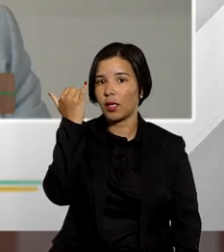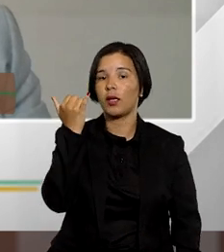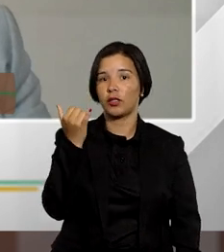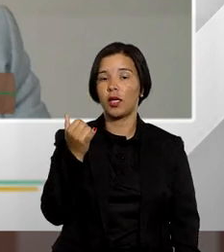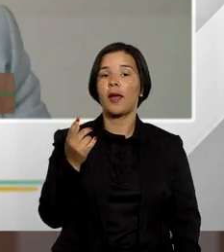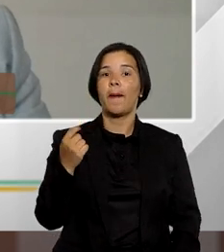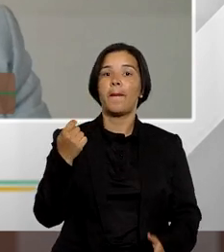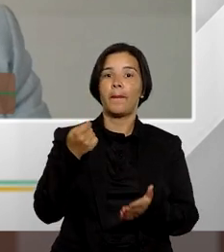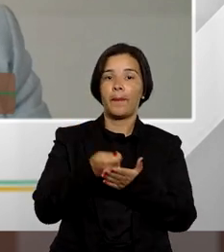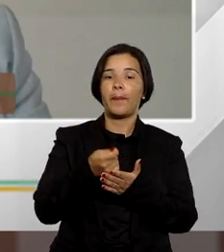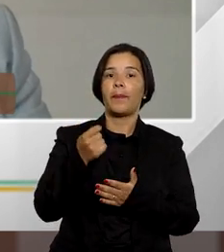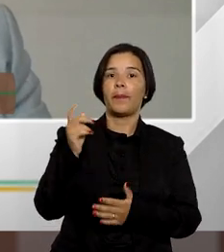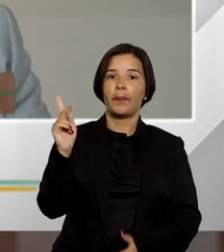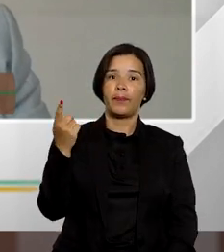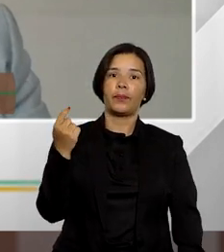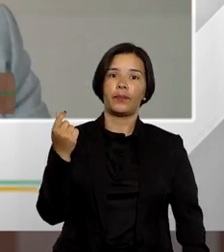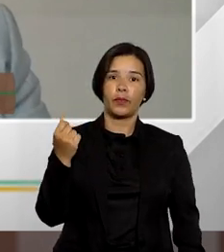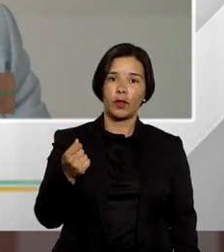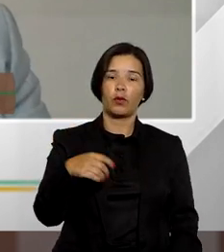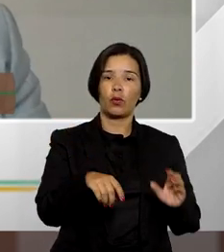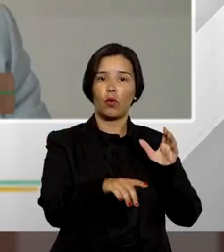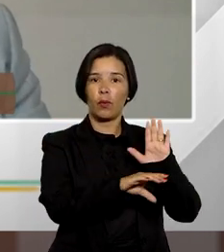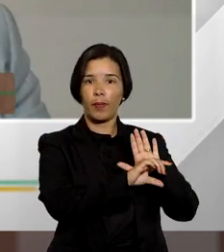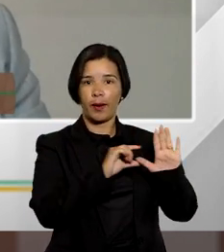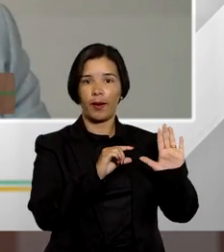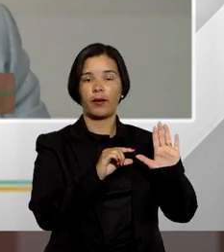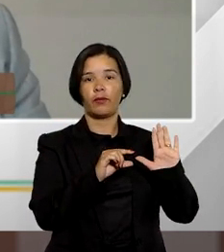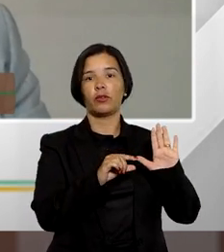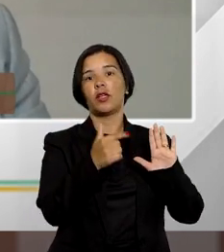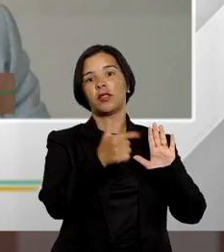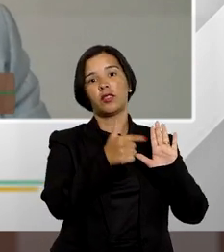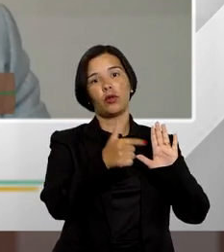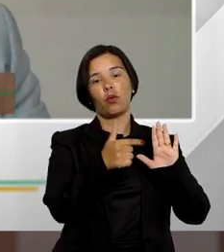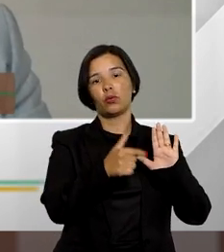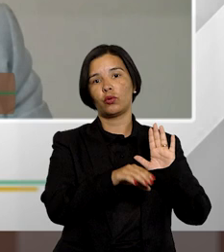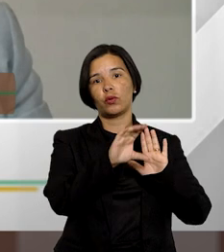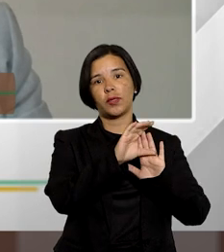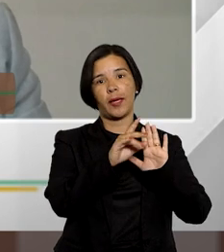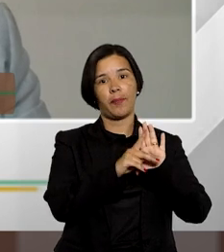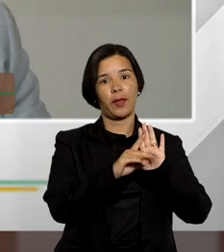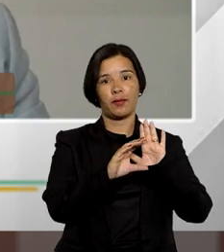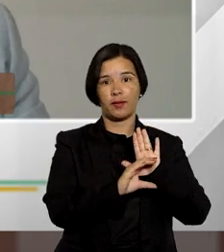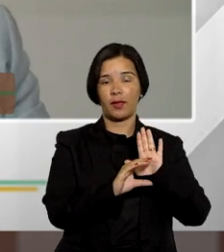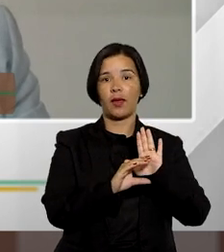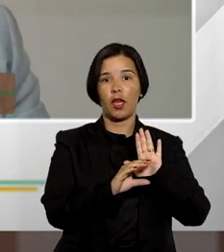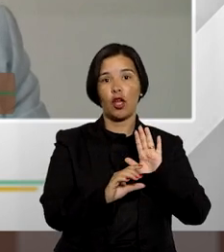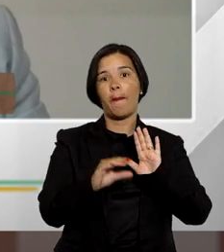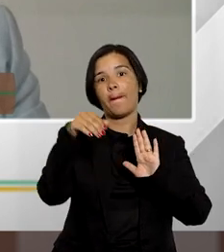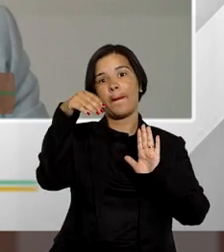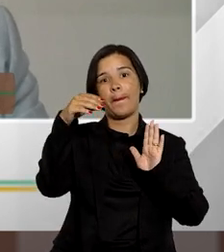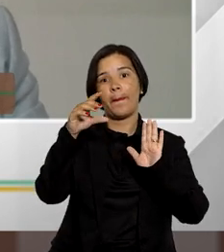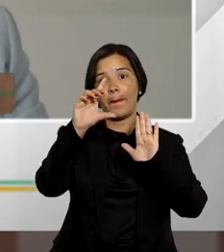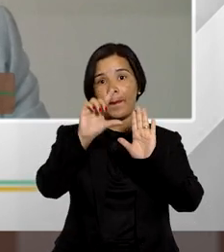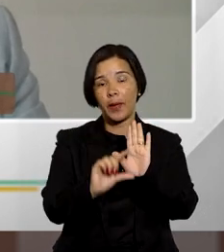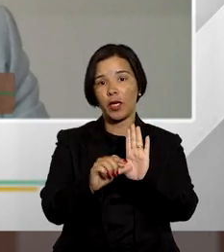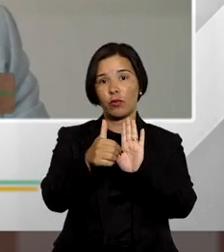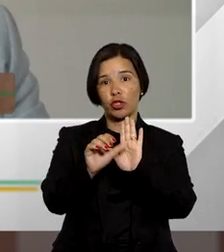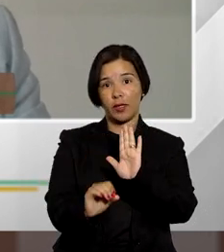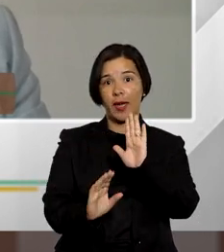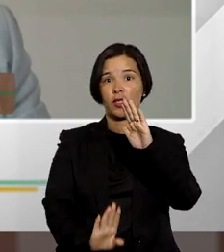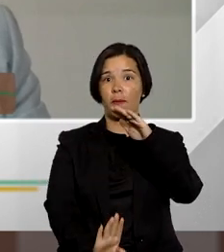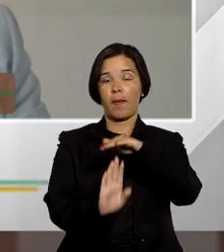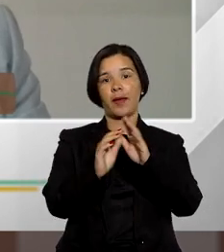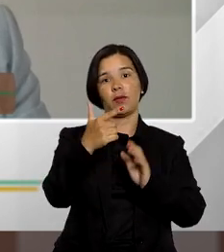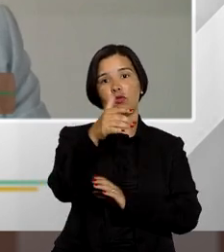economia mista e honorários é aquele previsto no parágrafo 2º artigo 85 CPC fixado entre o mínimo de 10 e o máximo de 20